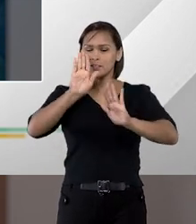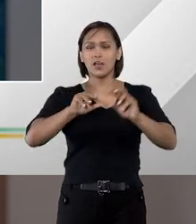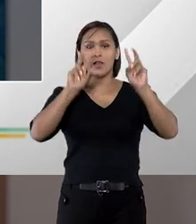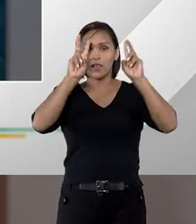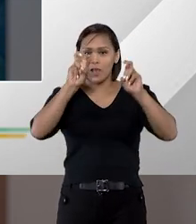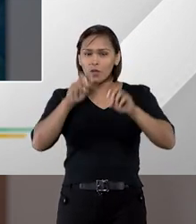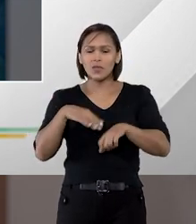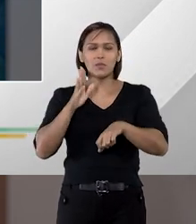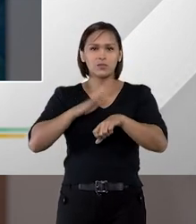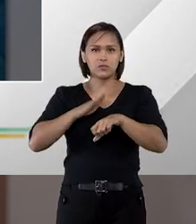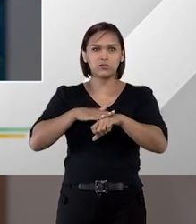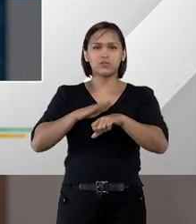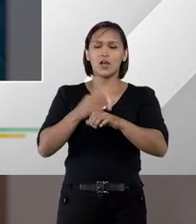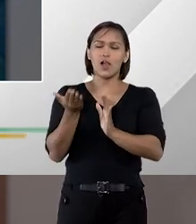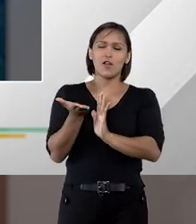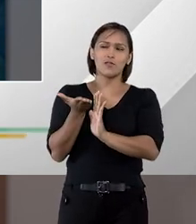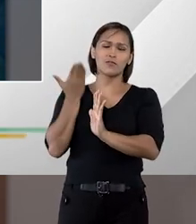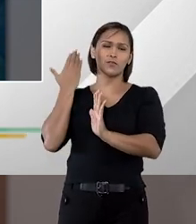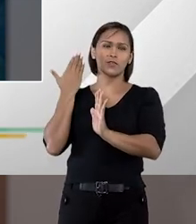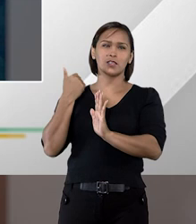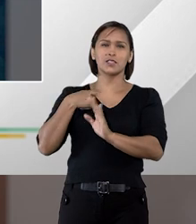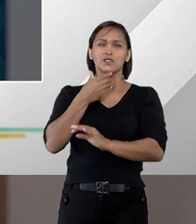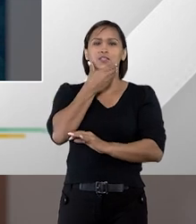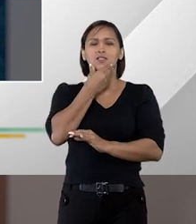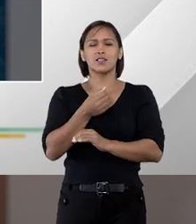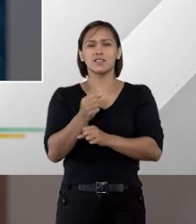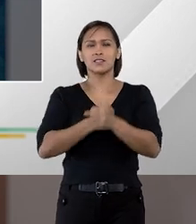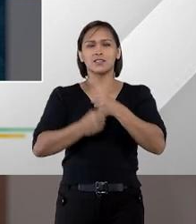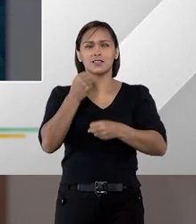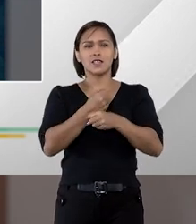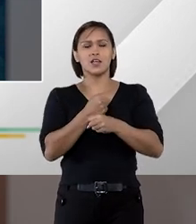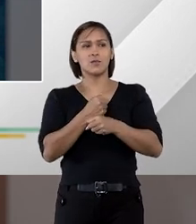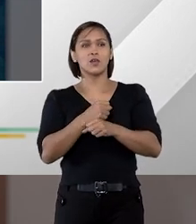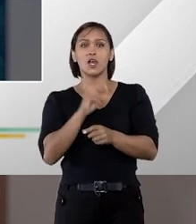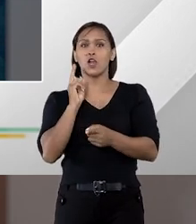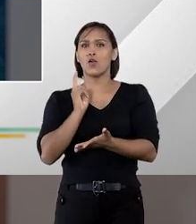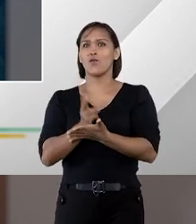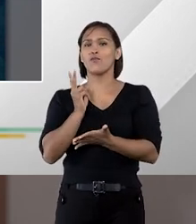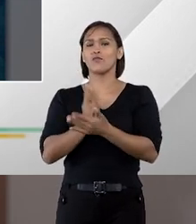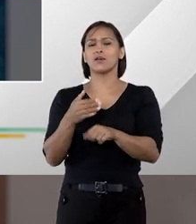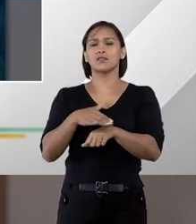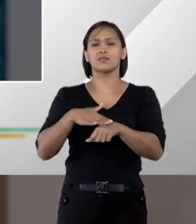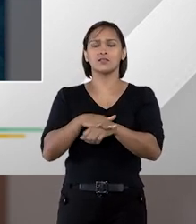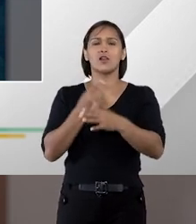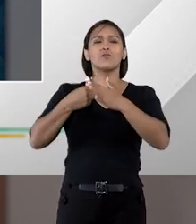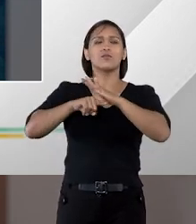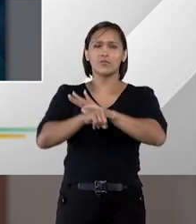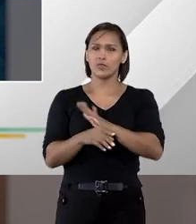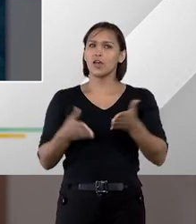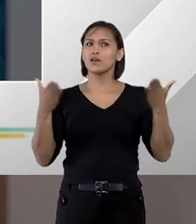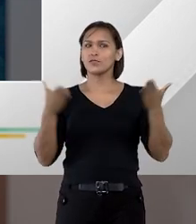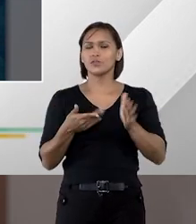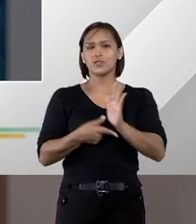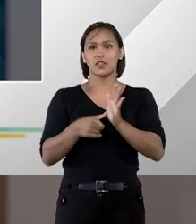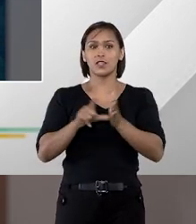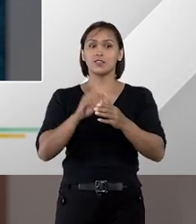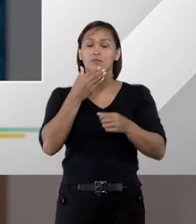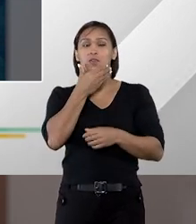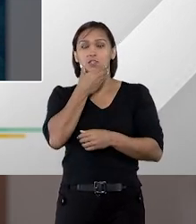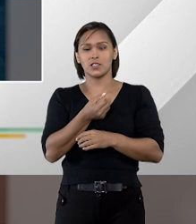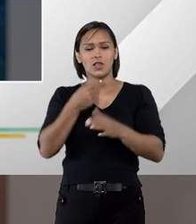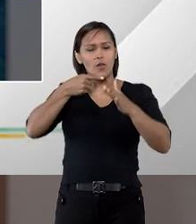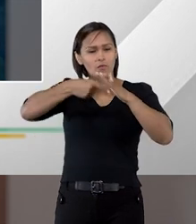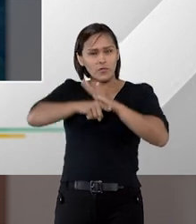que é um tema que a gente está debatendo aí há tanto tempo, desde de dezembro, que a gente não para de falar intensamente sobre ela. Já falávamos antes, mas